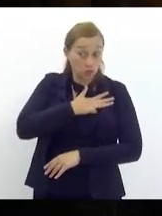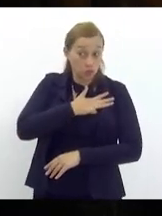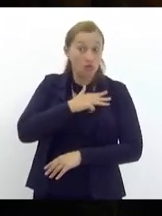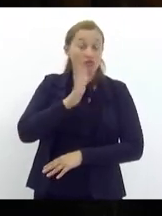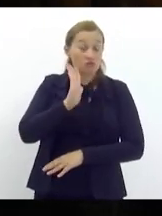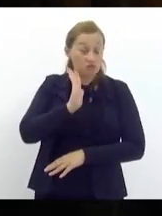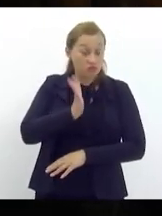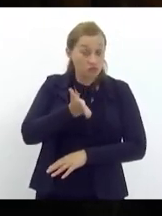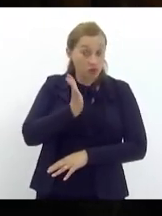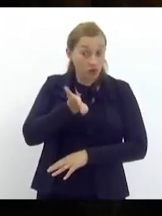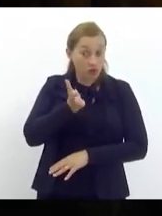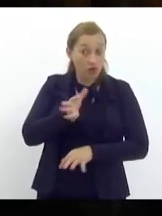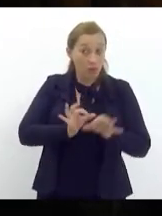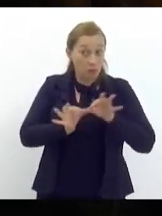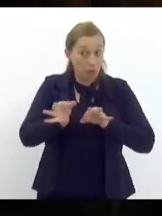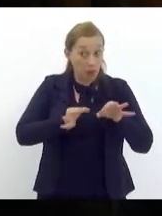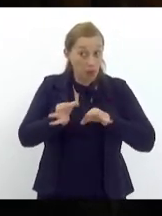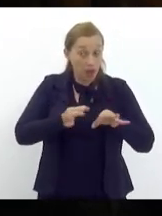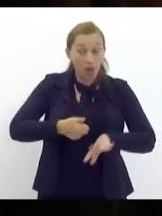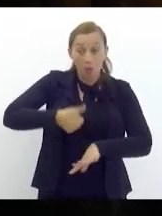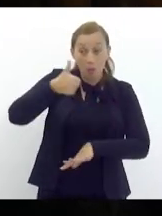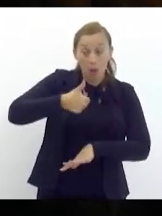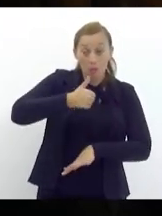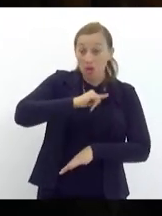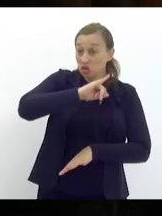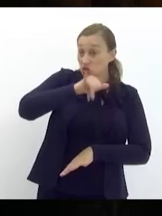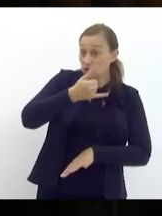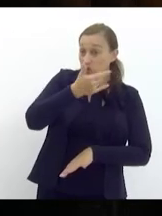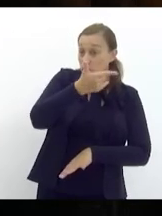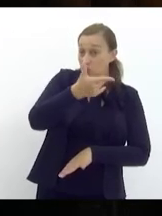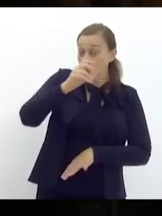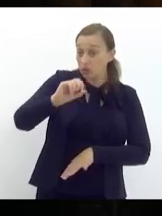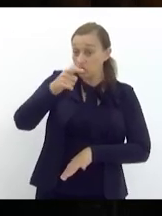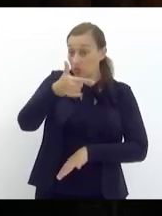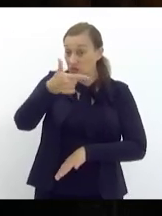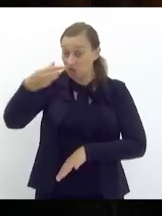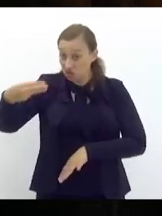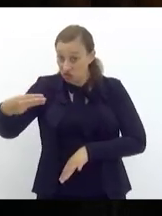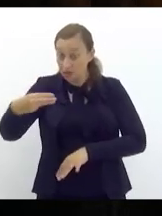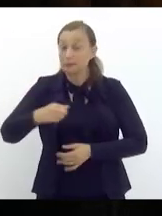instalado desde primeiro de janeiro de 2023